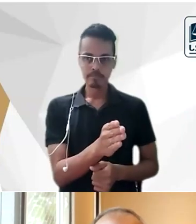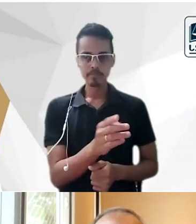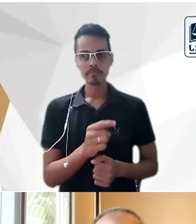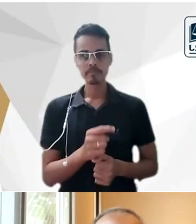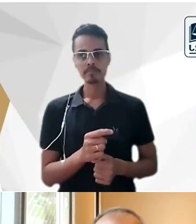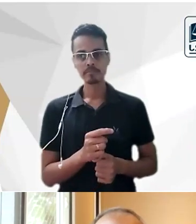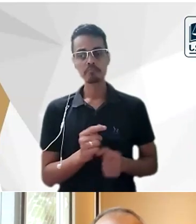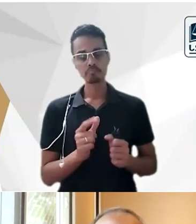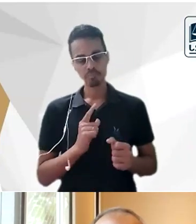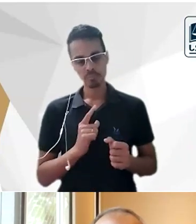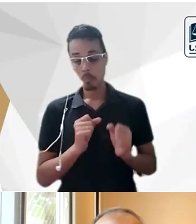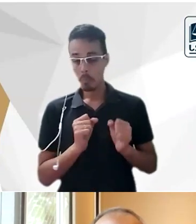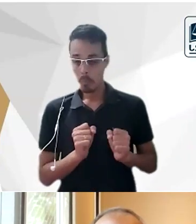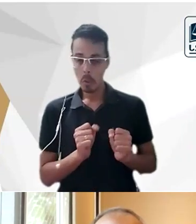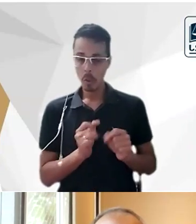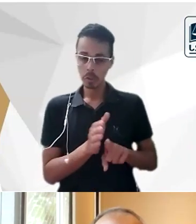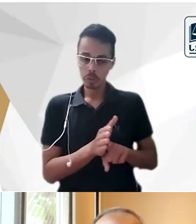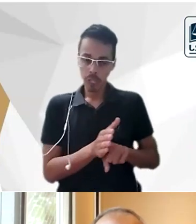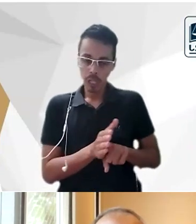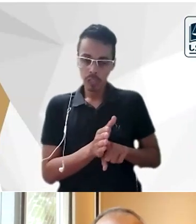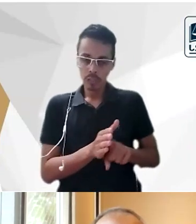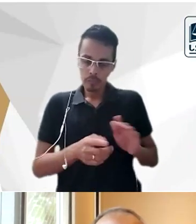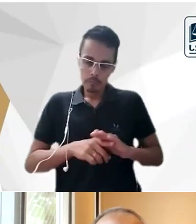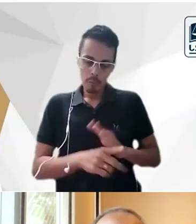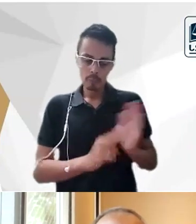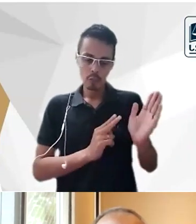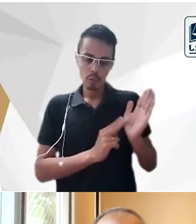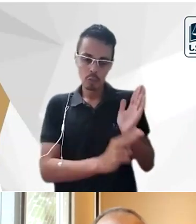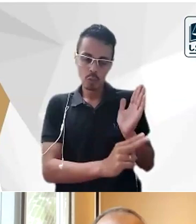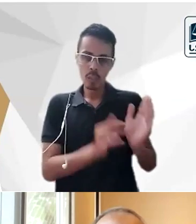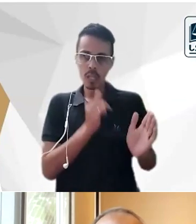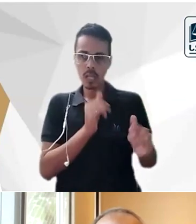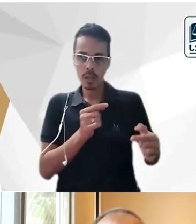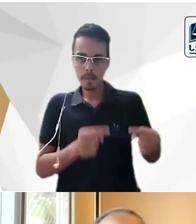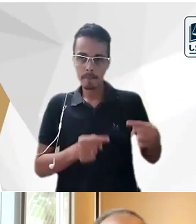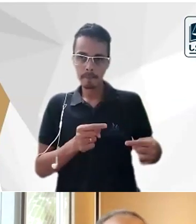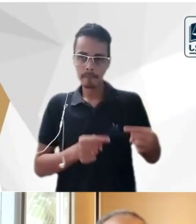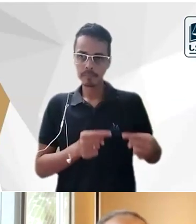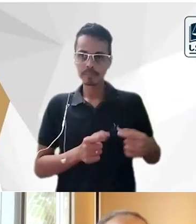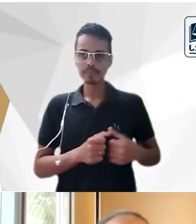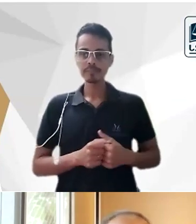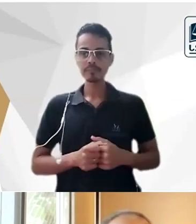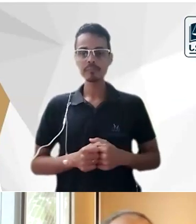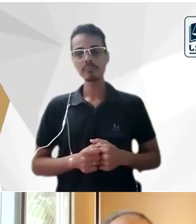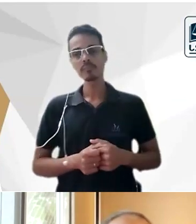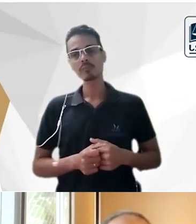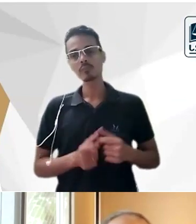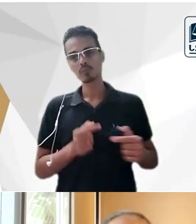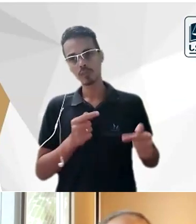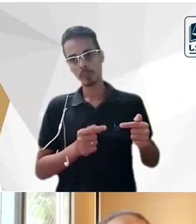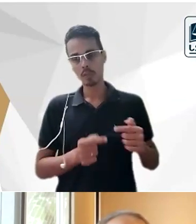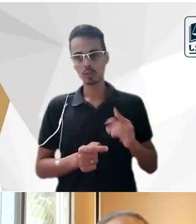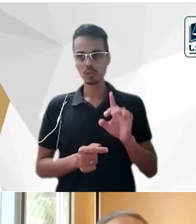análise profunda dos autores que ele está citando por exemplo nos debates que o doutor Wenceslau mencionou